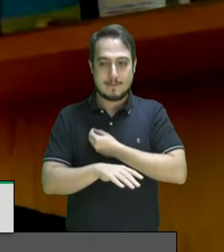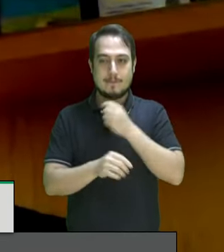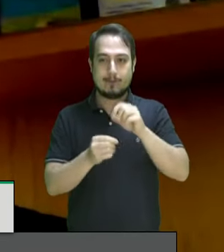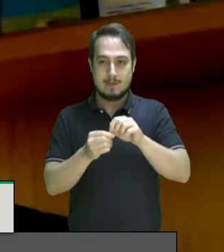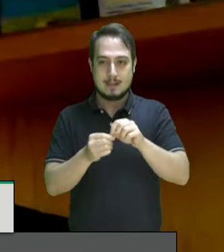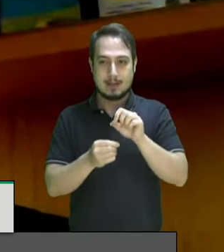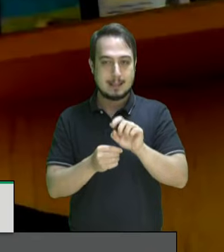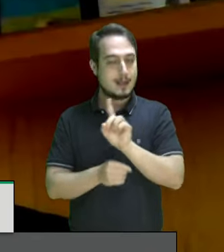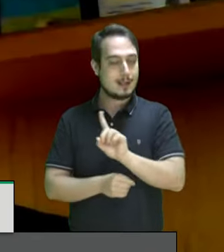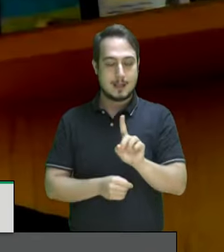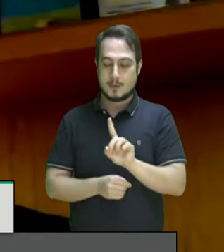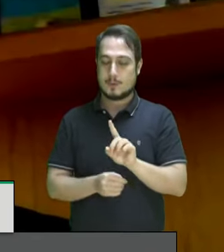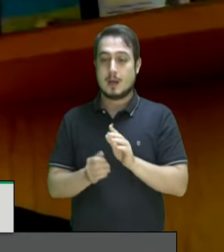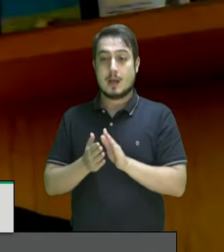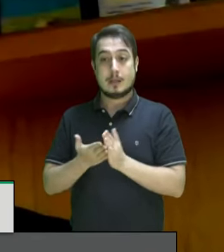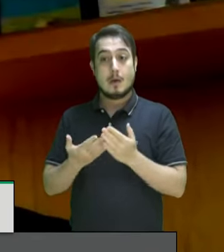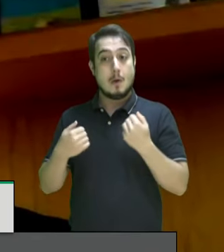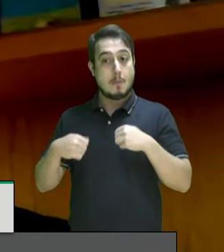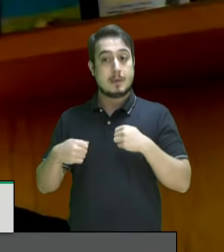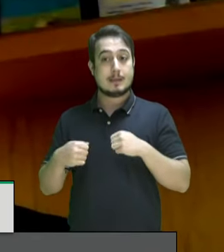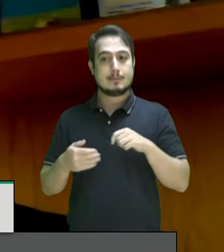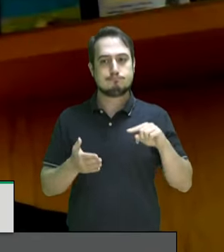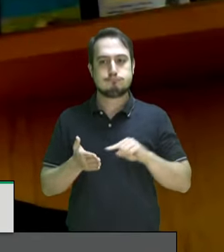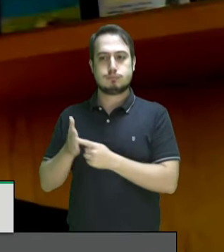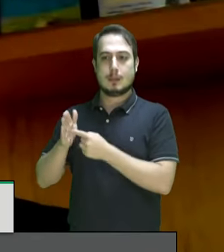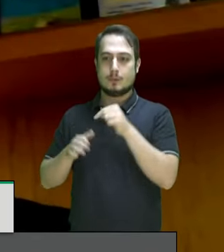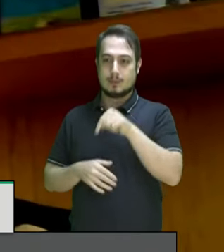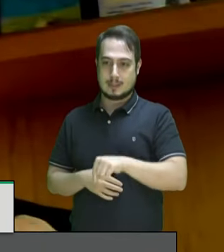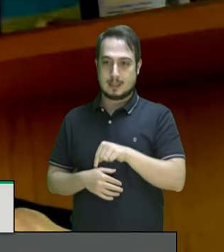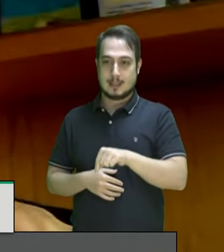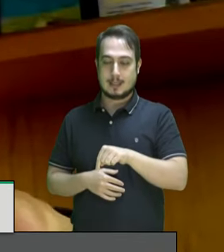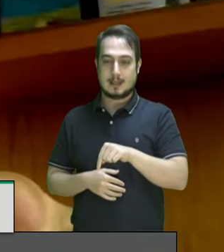Escrituras. Então eu preciso fazer essa denúncia aqui porque